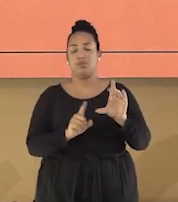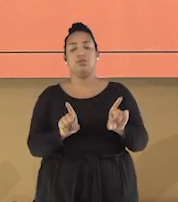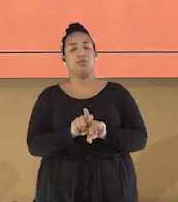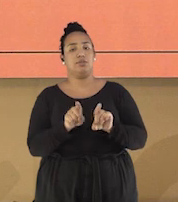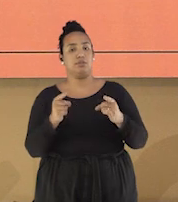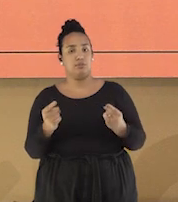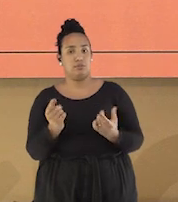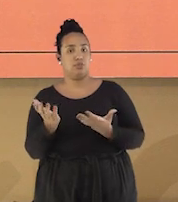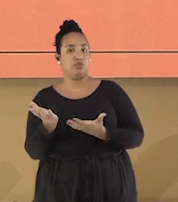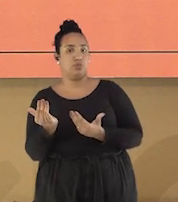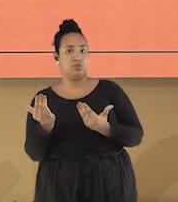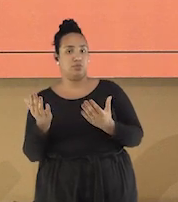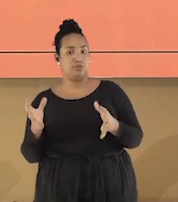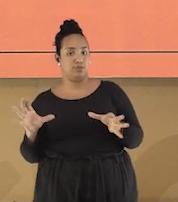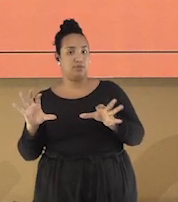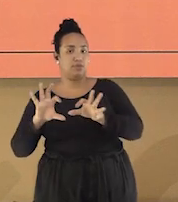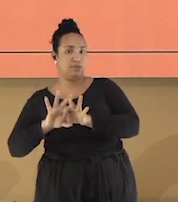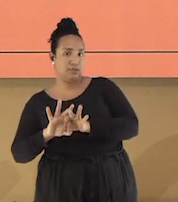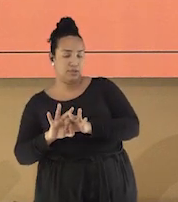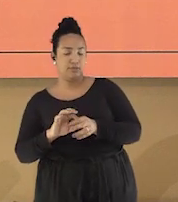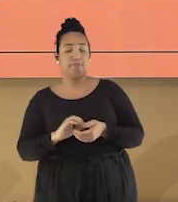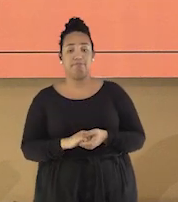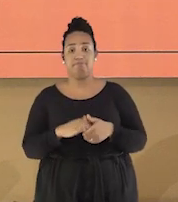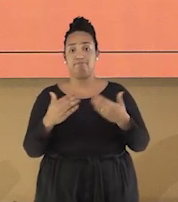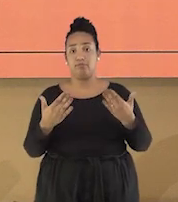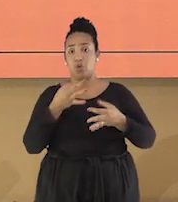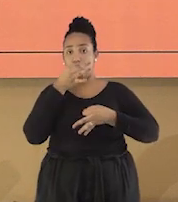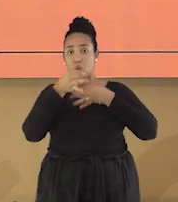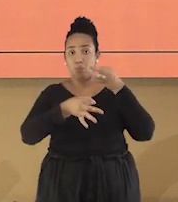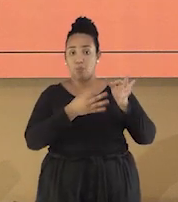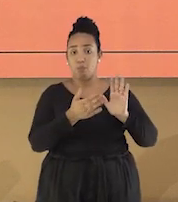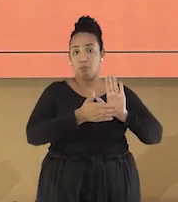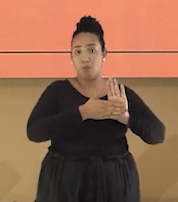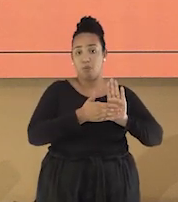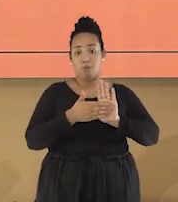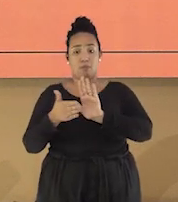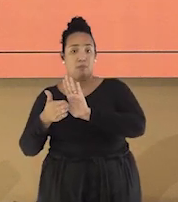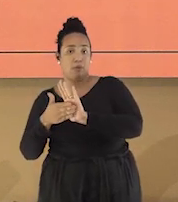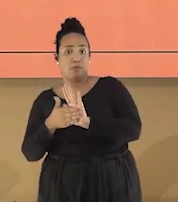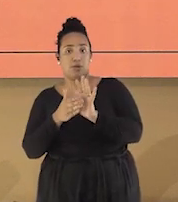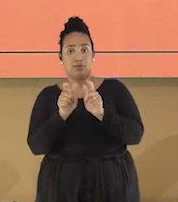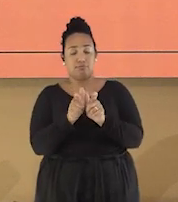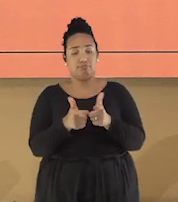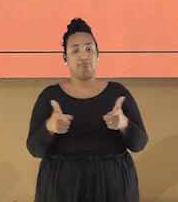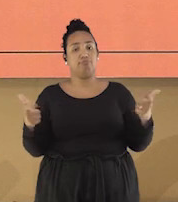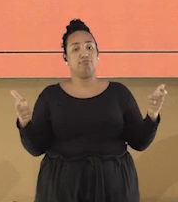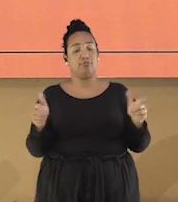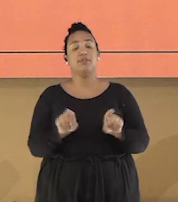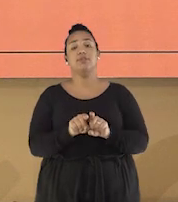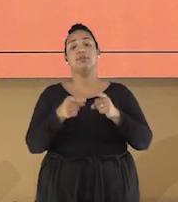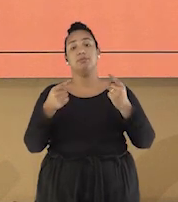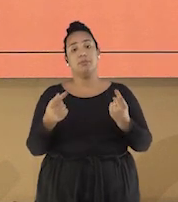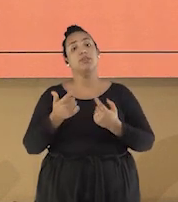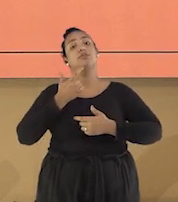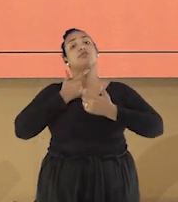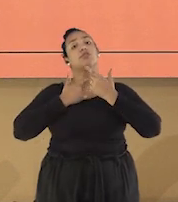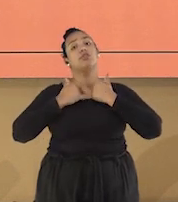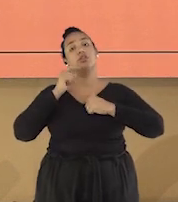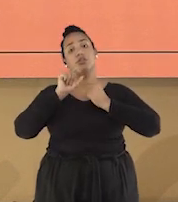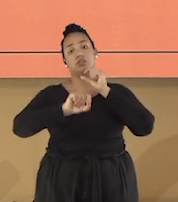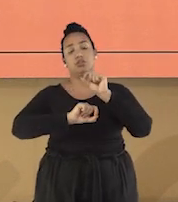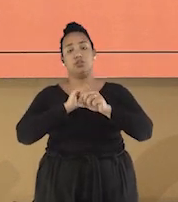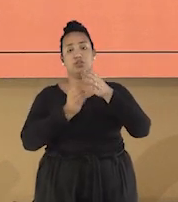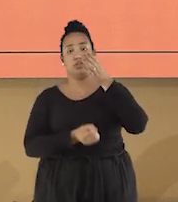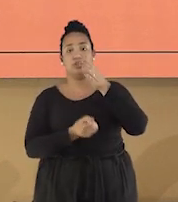Logo, a diversidade de opiniões e propostas crescia, assim como o desejo de formar uma